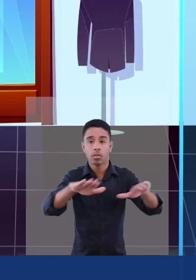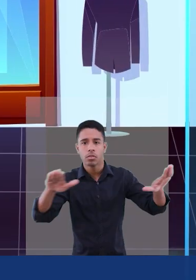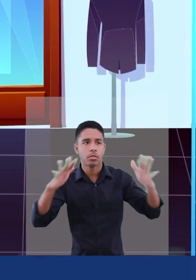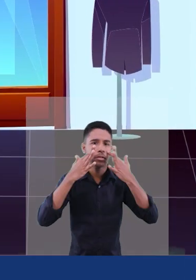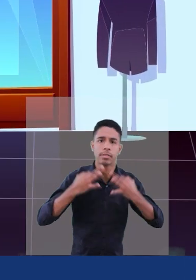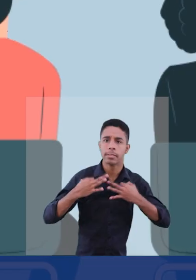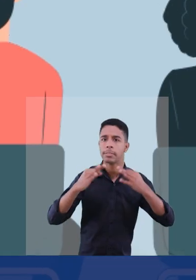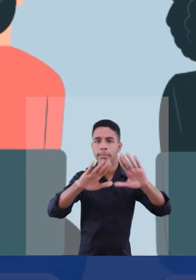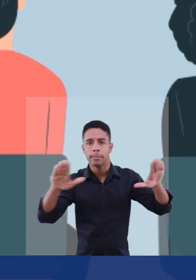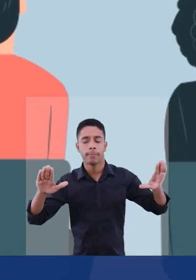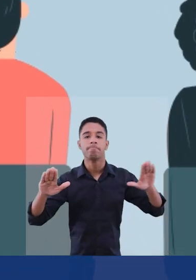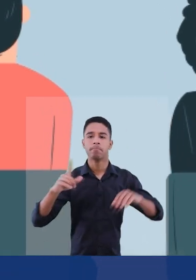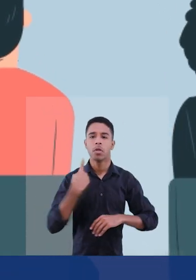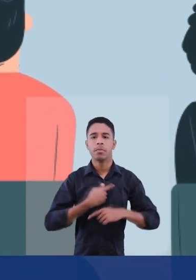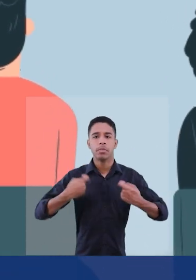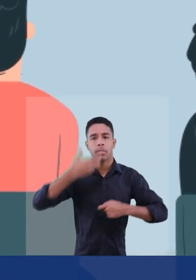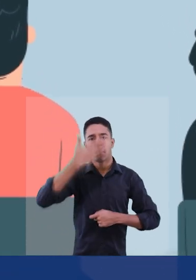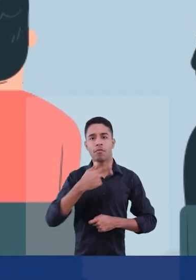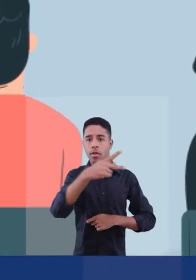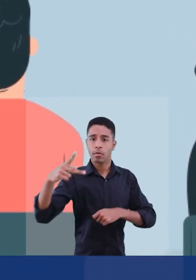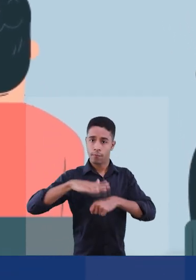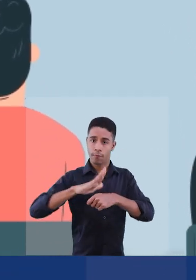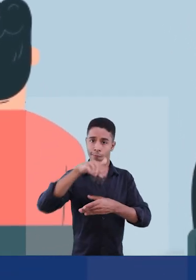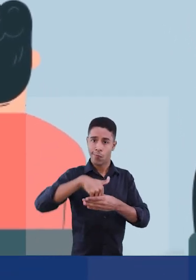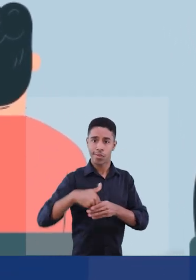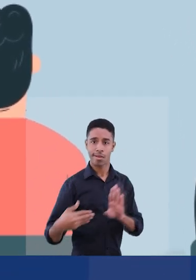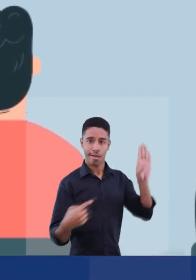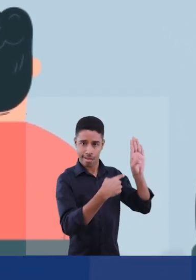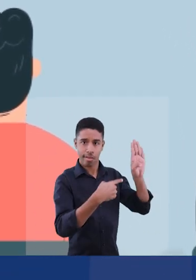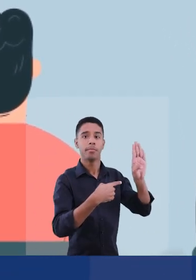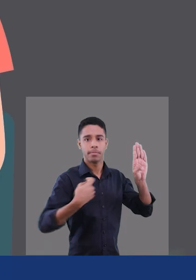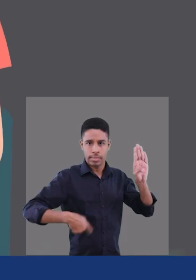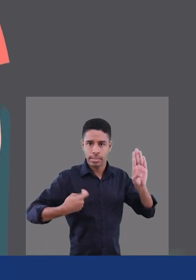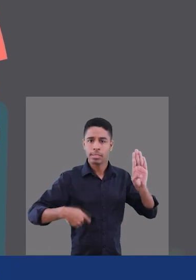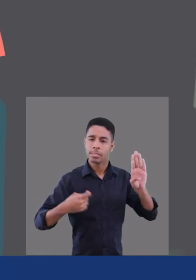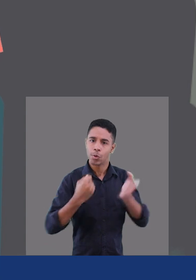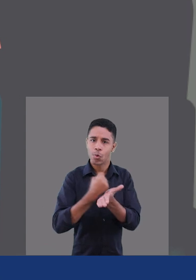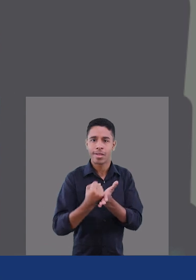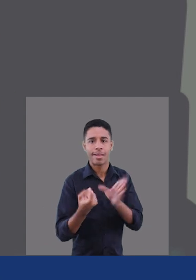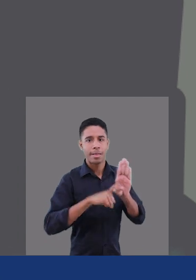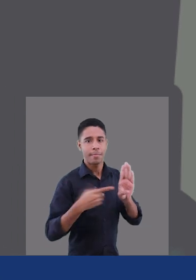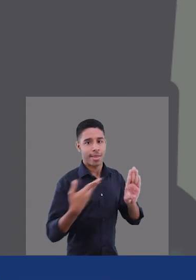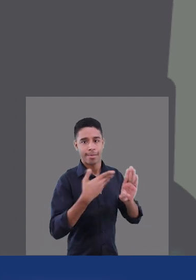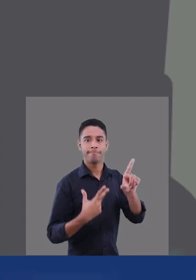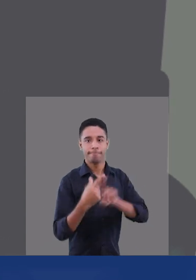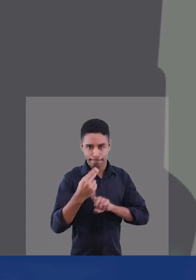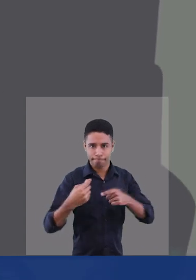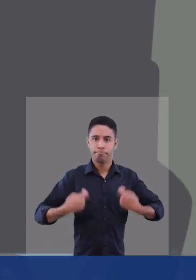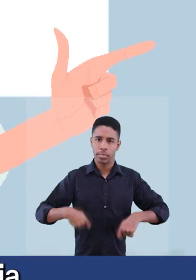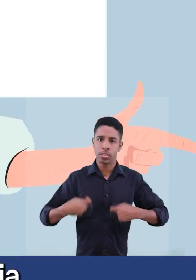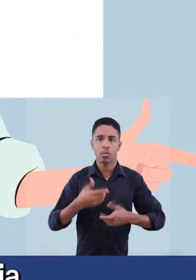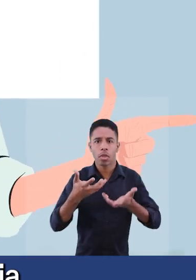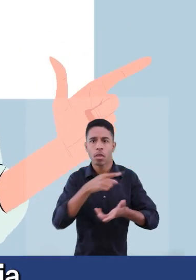Atenção, atenção pessoal! A gente precisa garantir que vocês votem no nosso candidato. Nossos contratos dependem dele ser